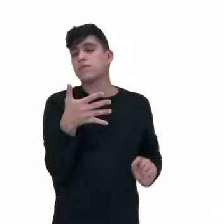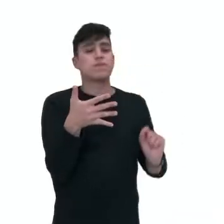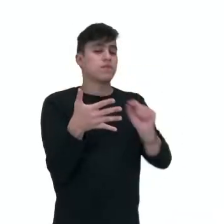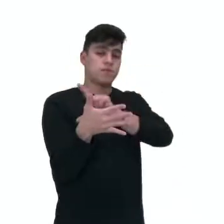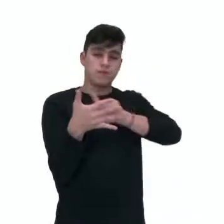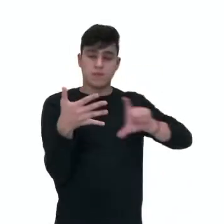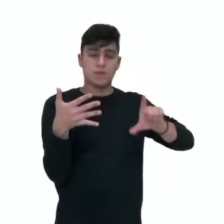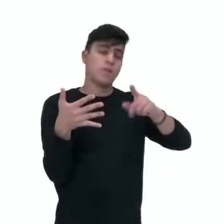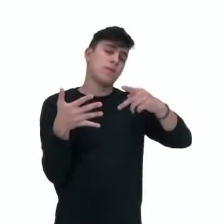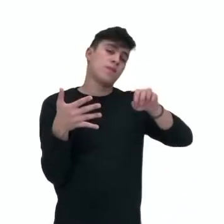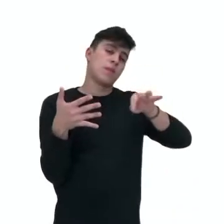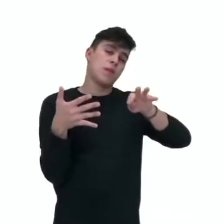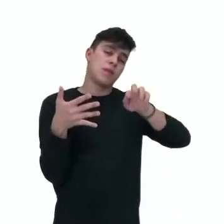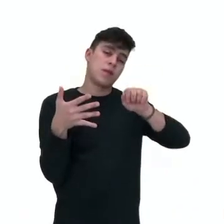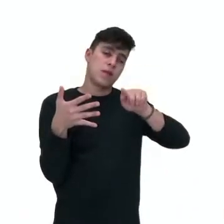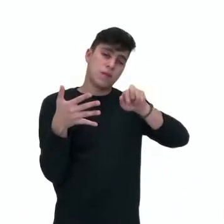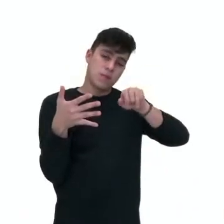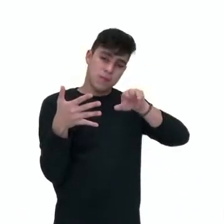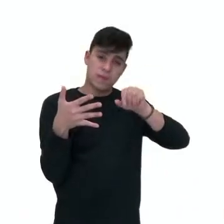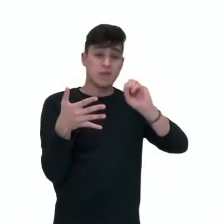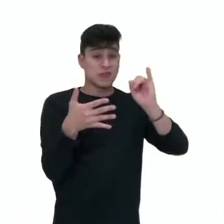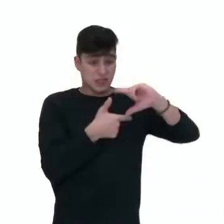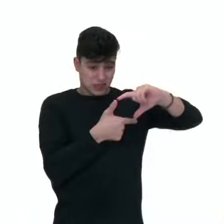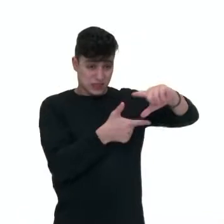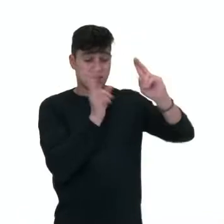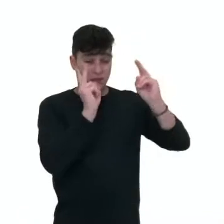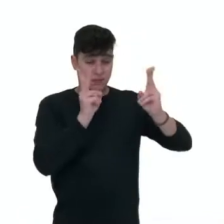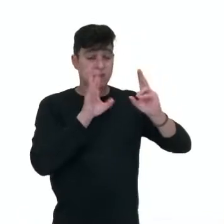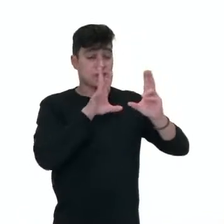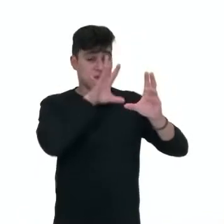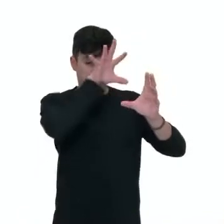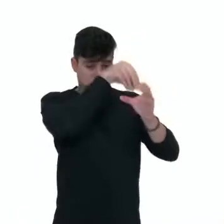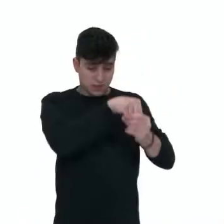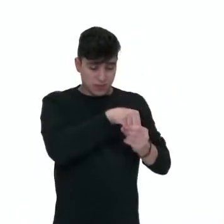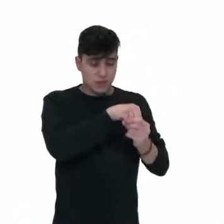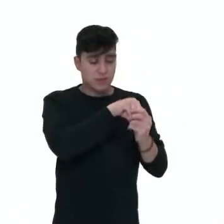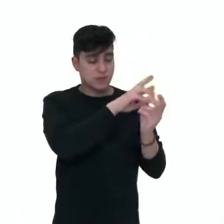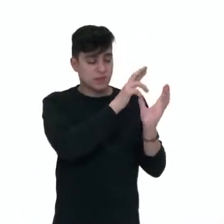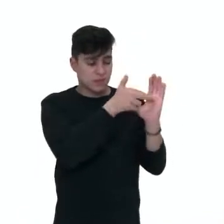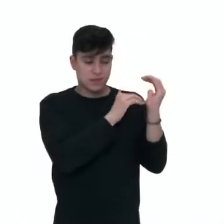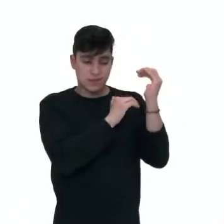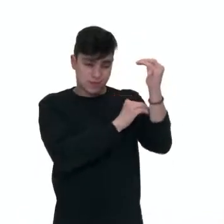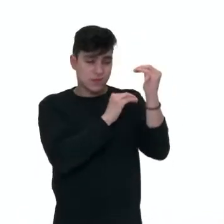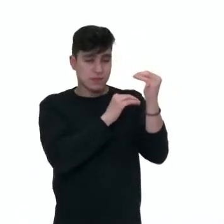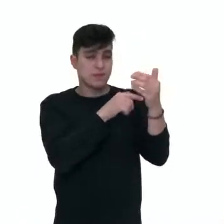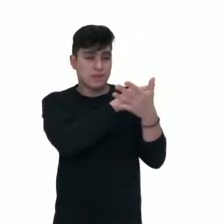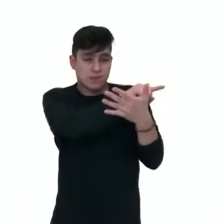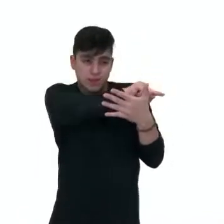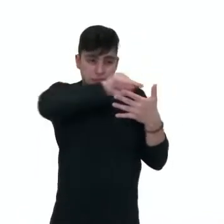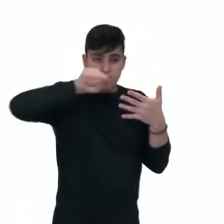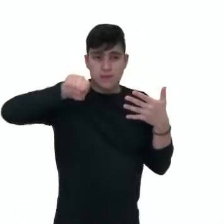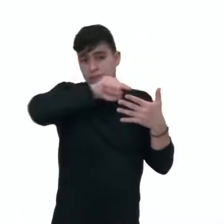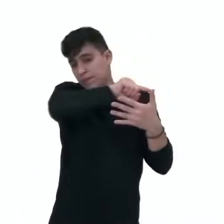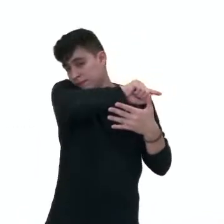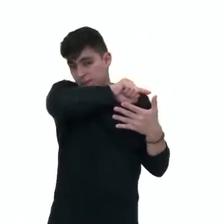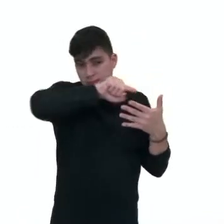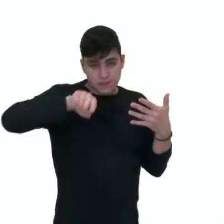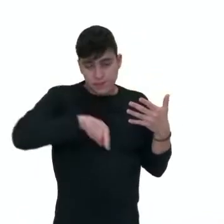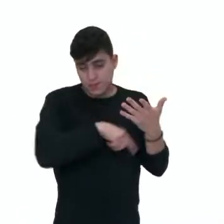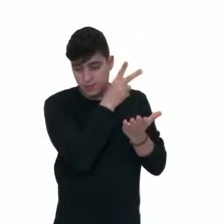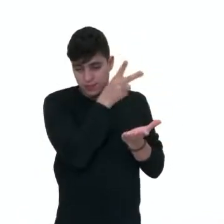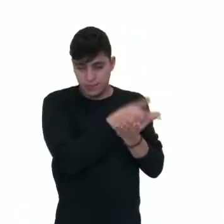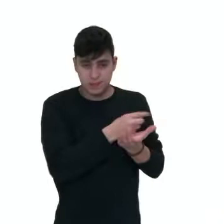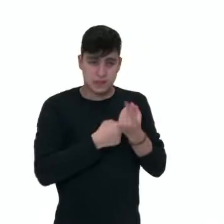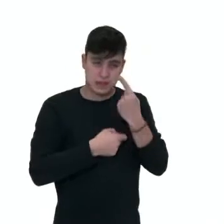pentagrama. Em uma partitura convencional, sempre vai ter o pentagrama, que são essas cinco linhas aqui, ó. Tá? Então, nesse